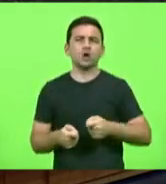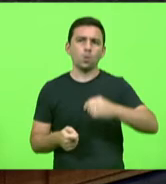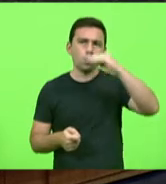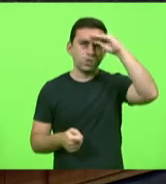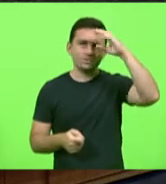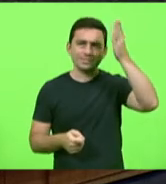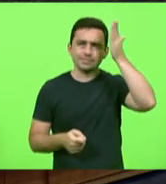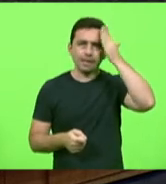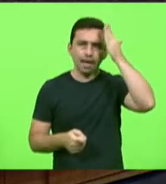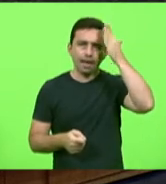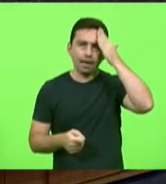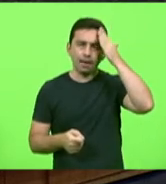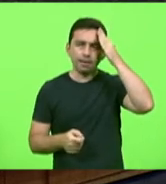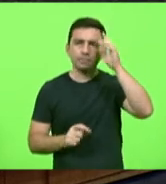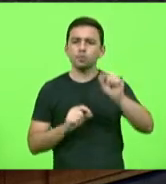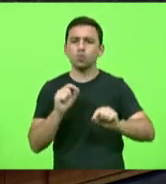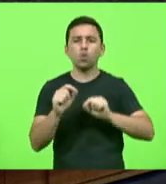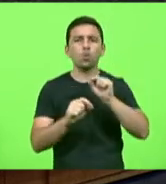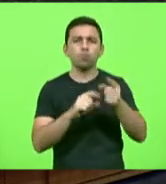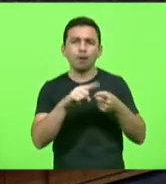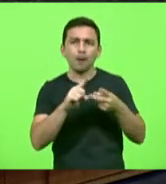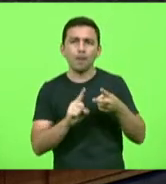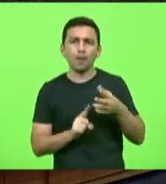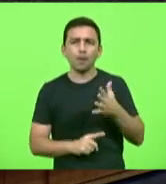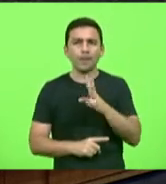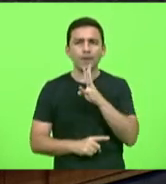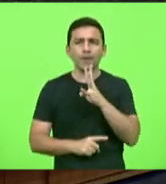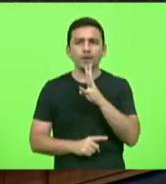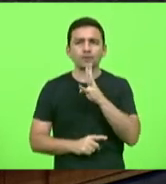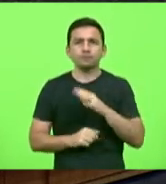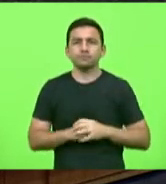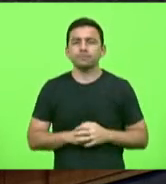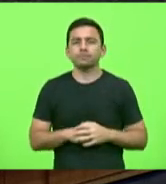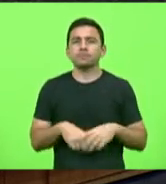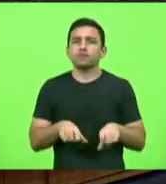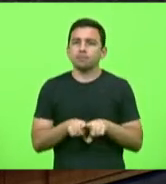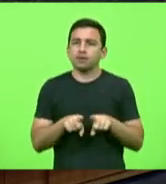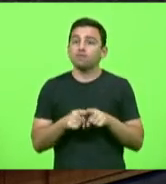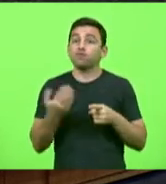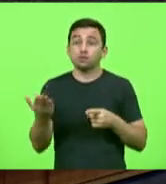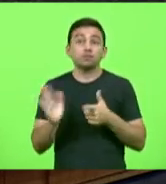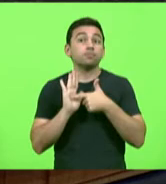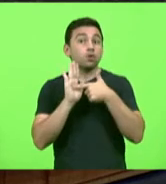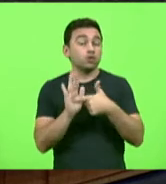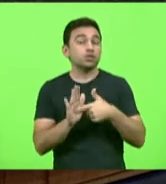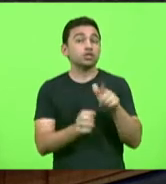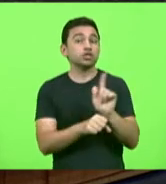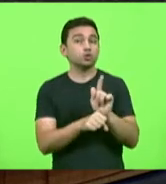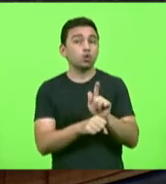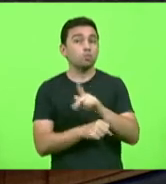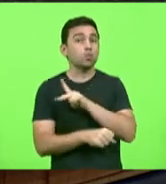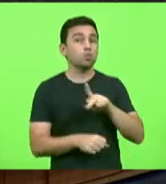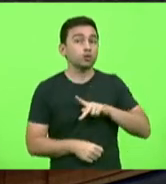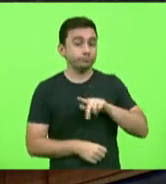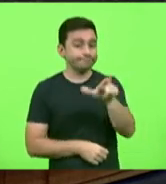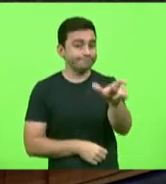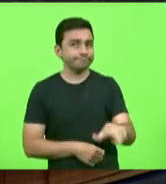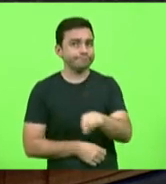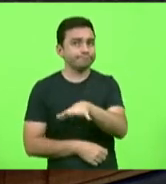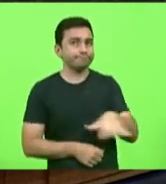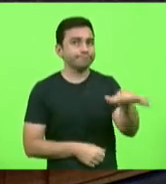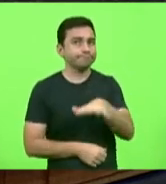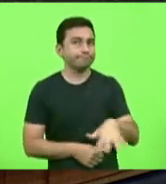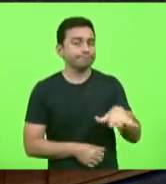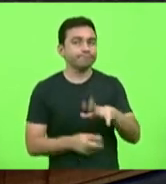de causa isso é importante principalmente no ponto em que o senhor se refere ao gestor público que consegue